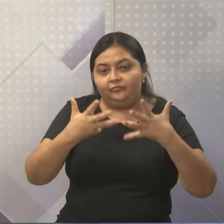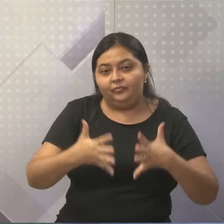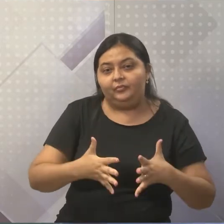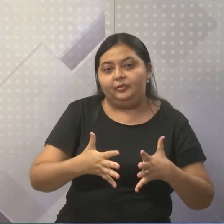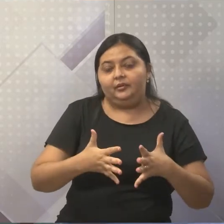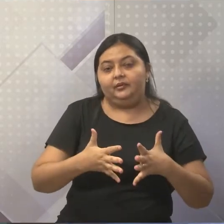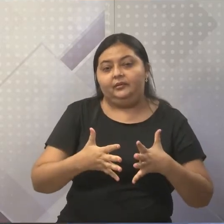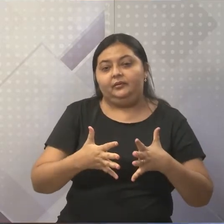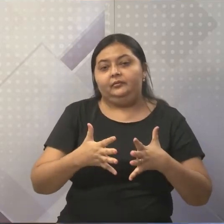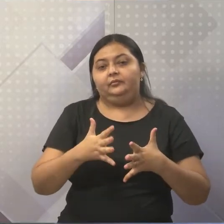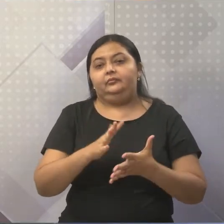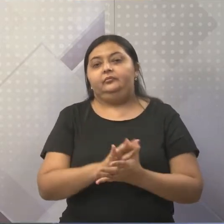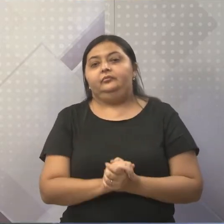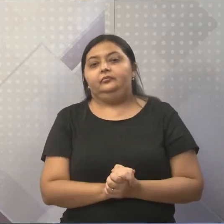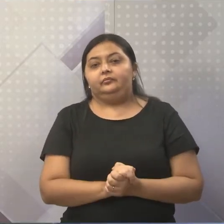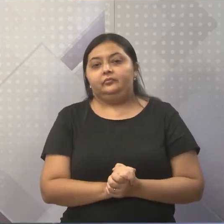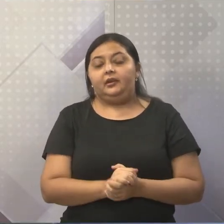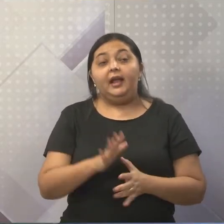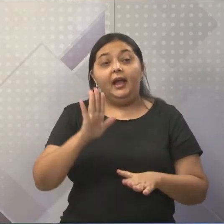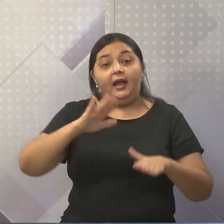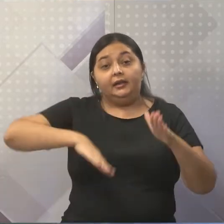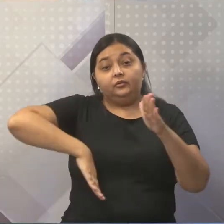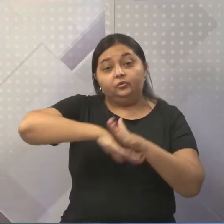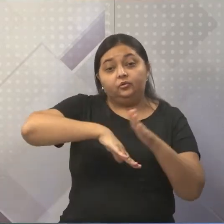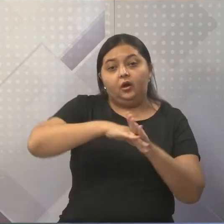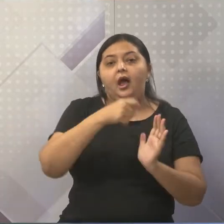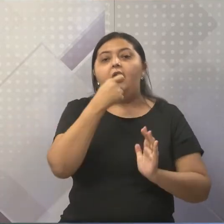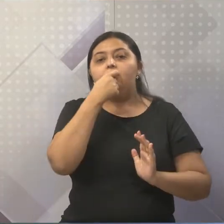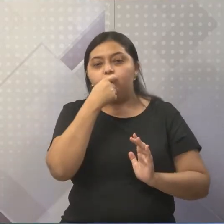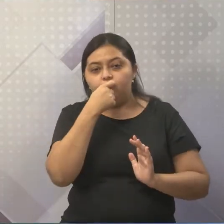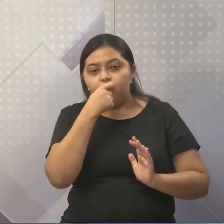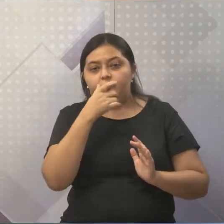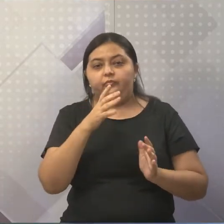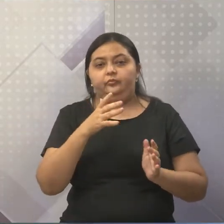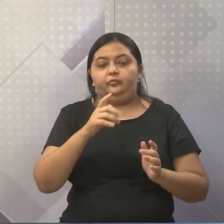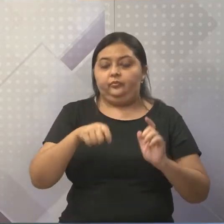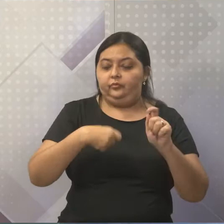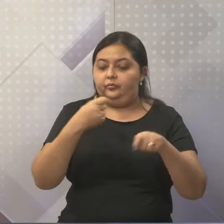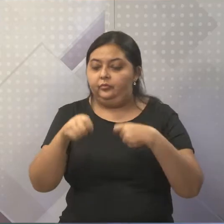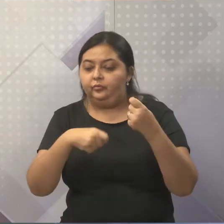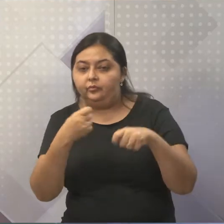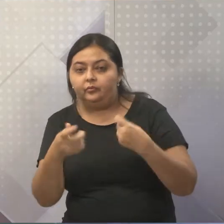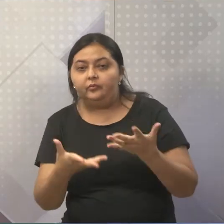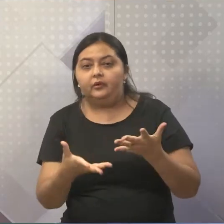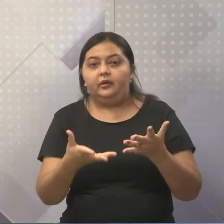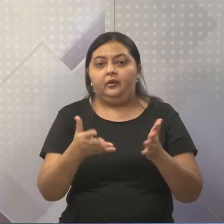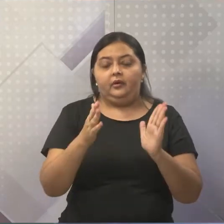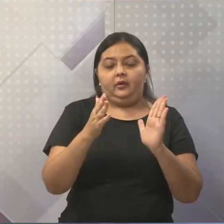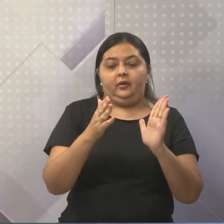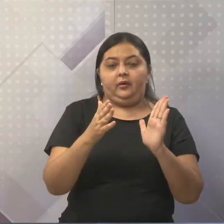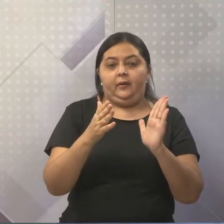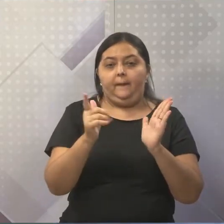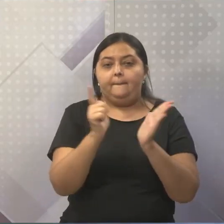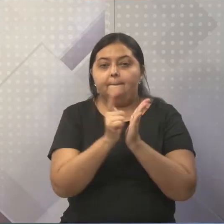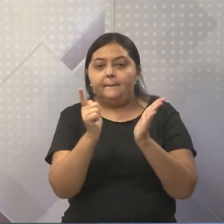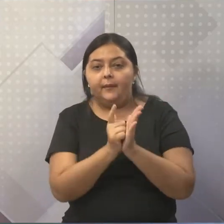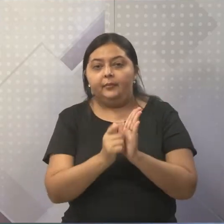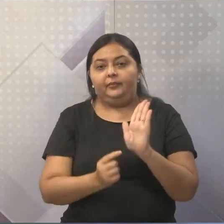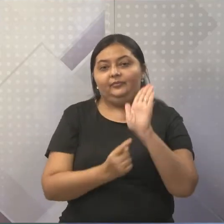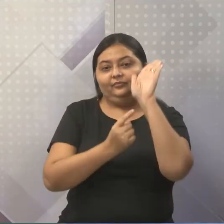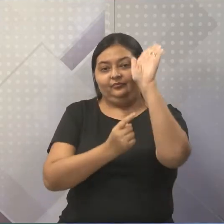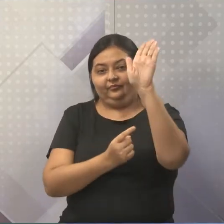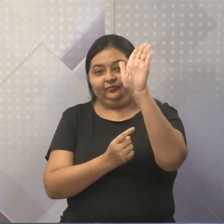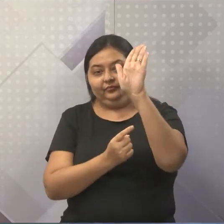às vezes, é feita lá no campo, pelo apito, pelos sinais, os cartões. Aquilo é um código também.